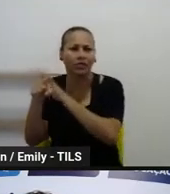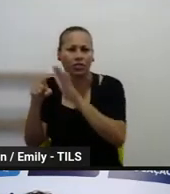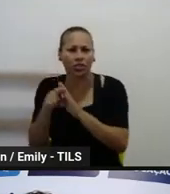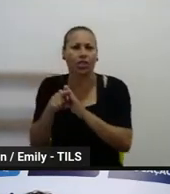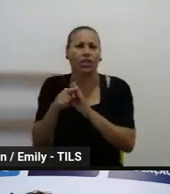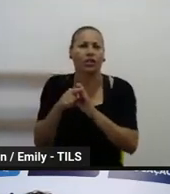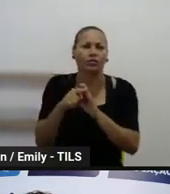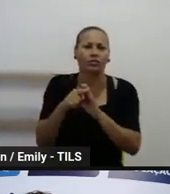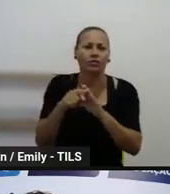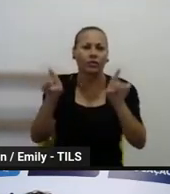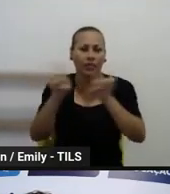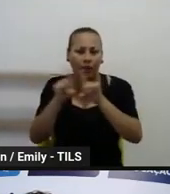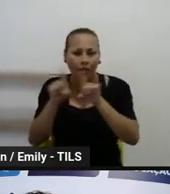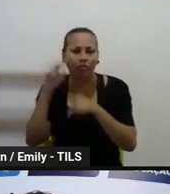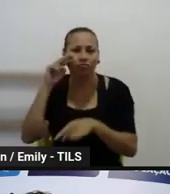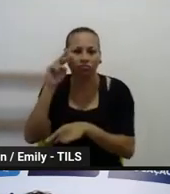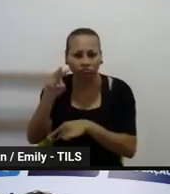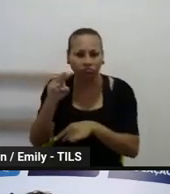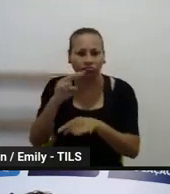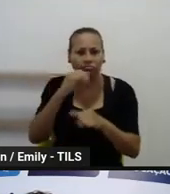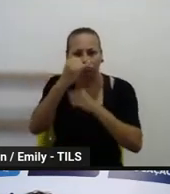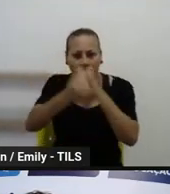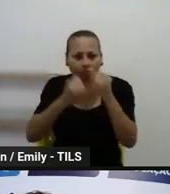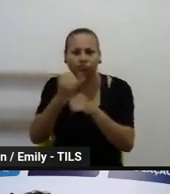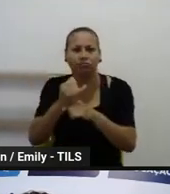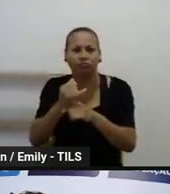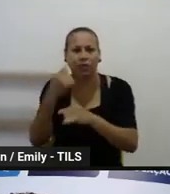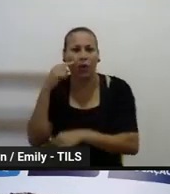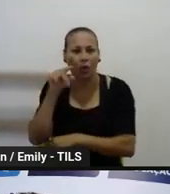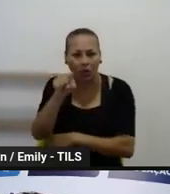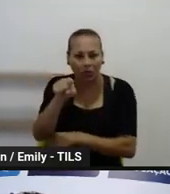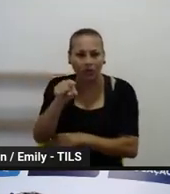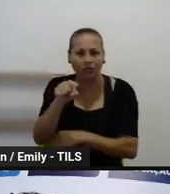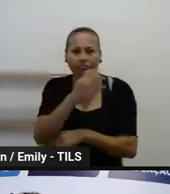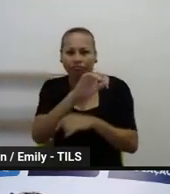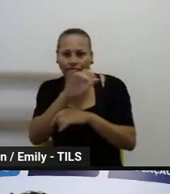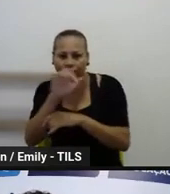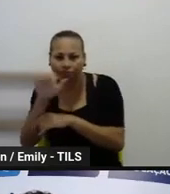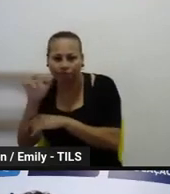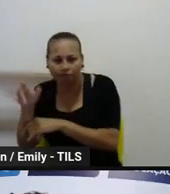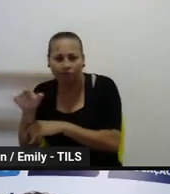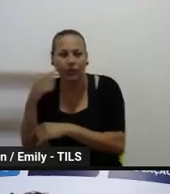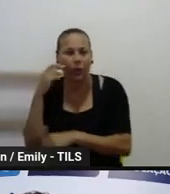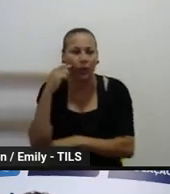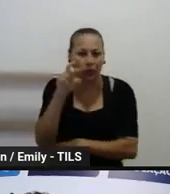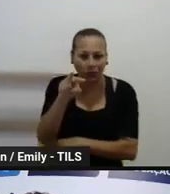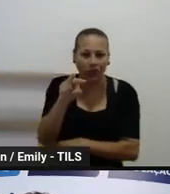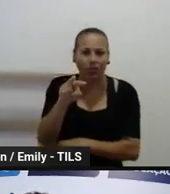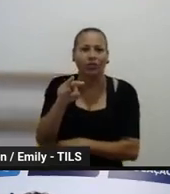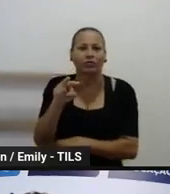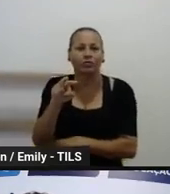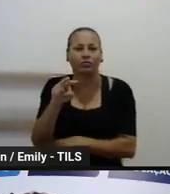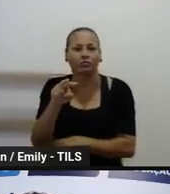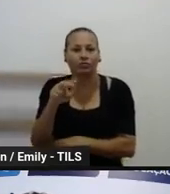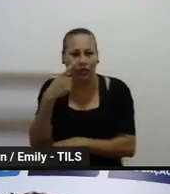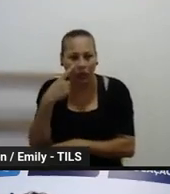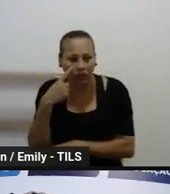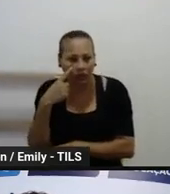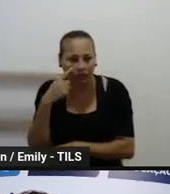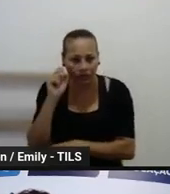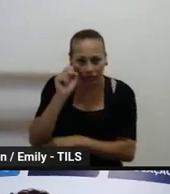a gente através desse e-mail, depdeensino arroba seduc ponto feiradesantana ponto ba ponto gov ponto br.